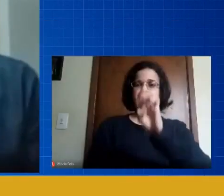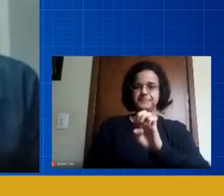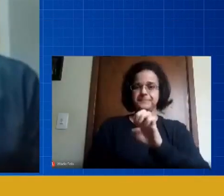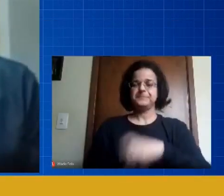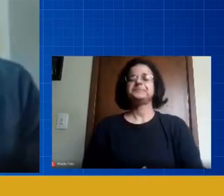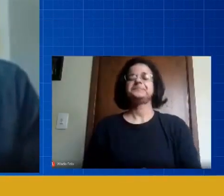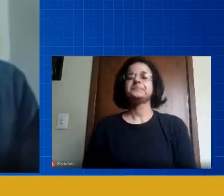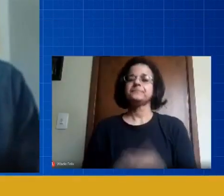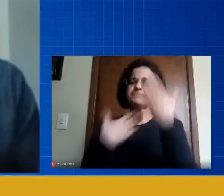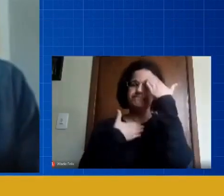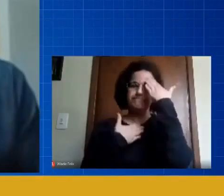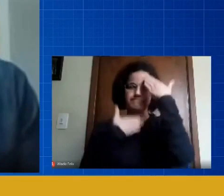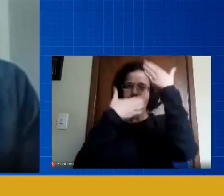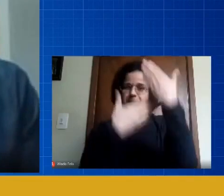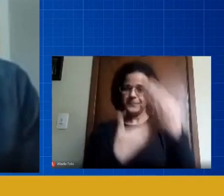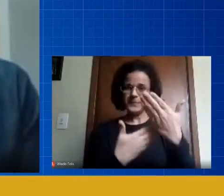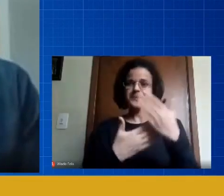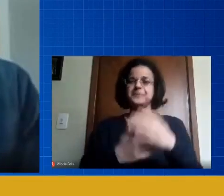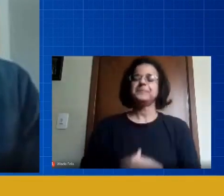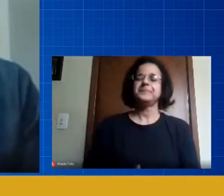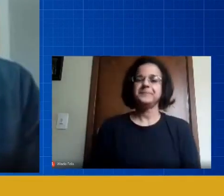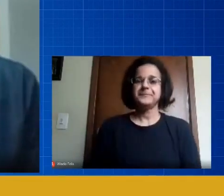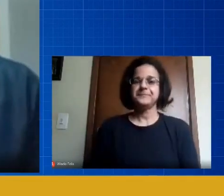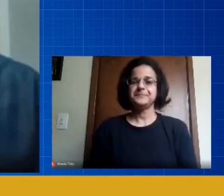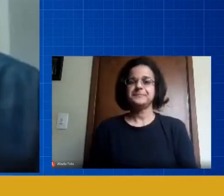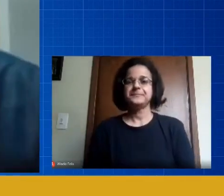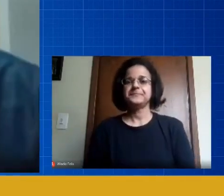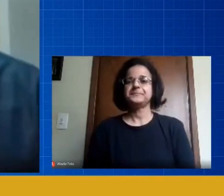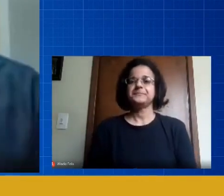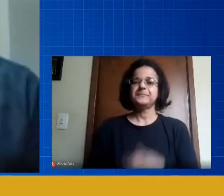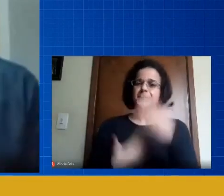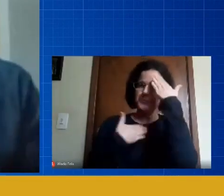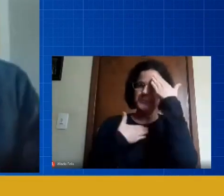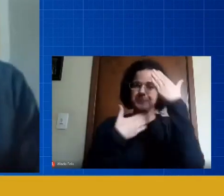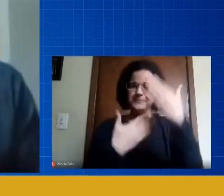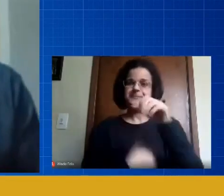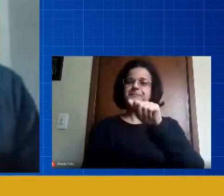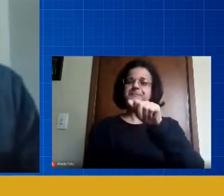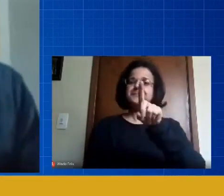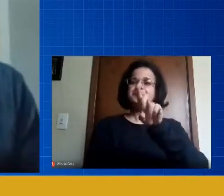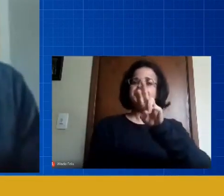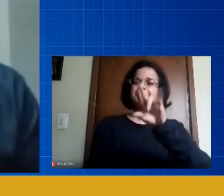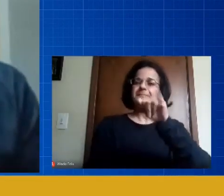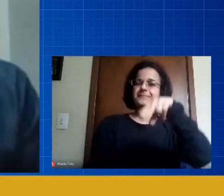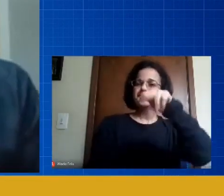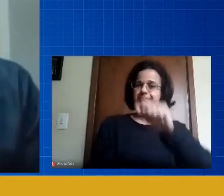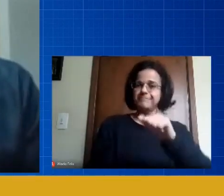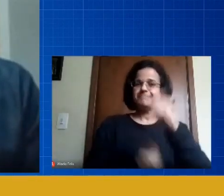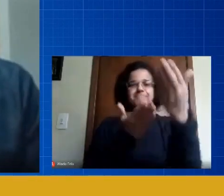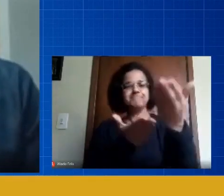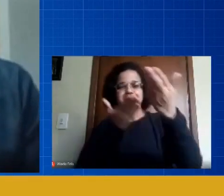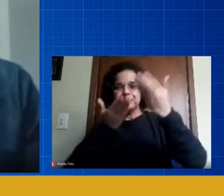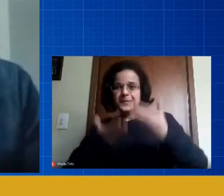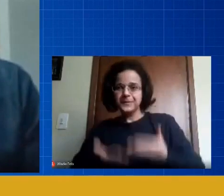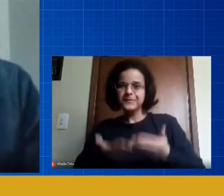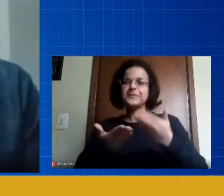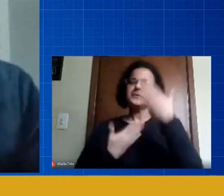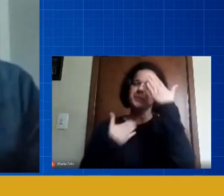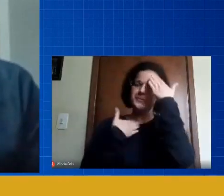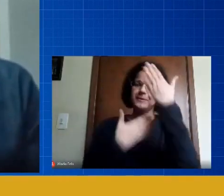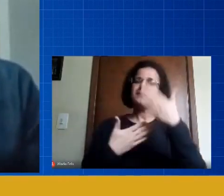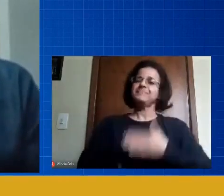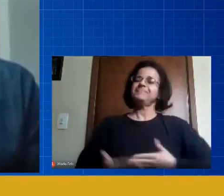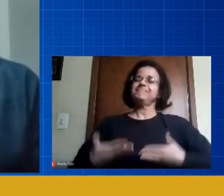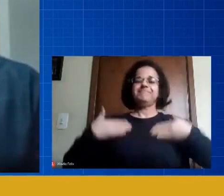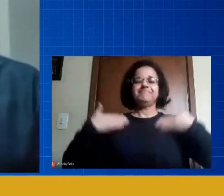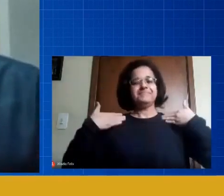Muito obrigado, obrigado Adriana, obrigado aí pelo convite, vai ser uma honra,